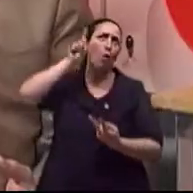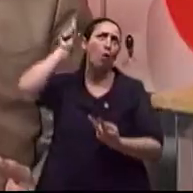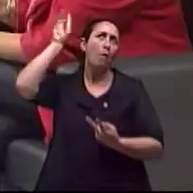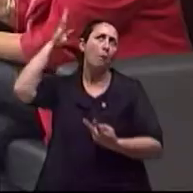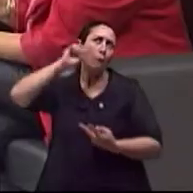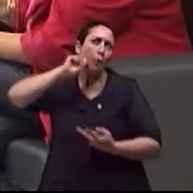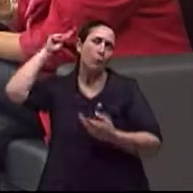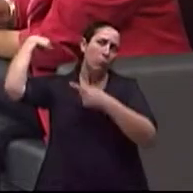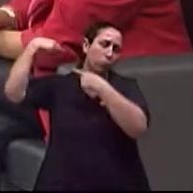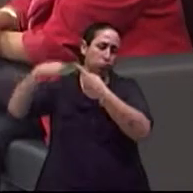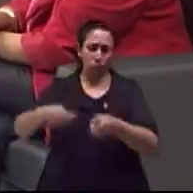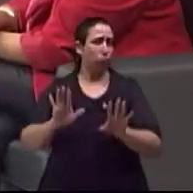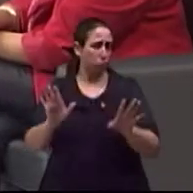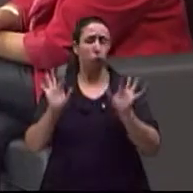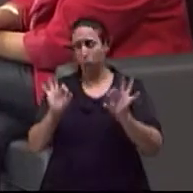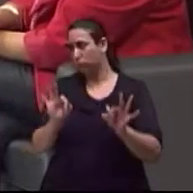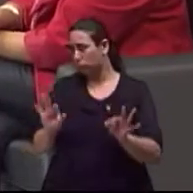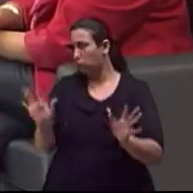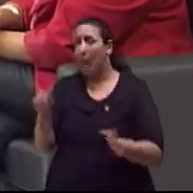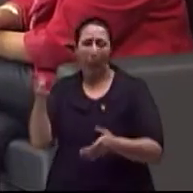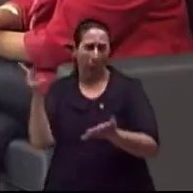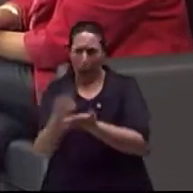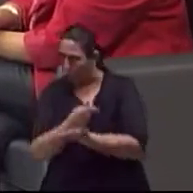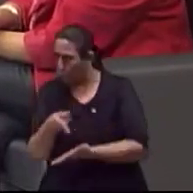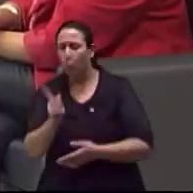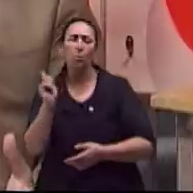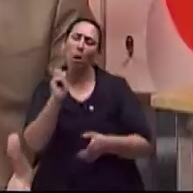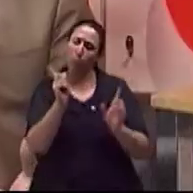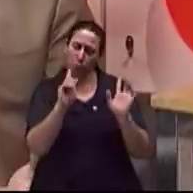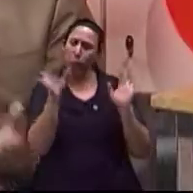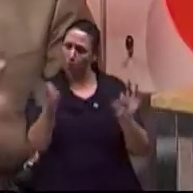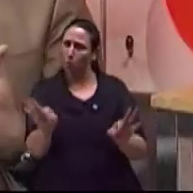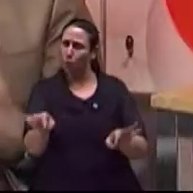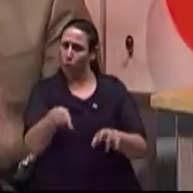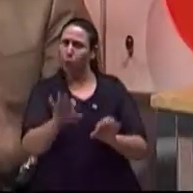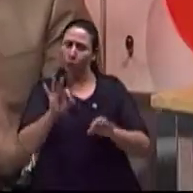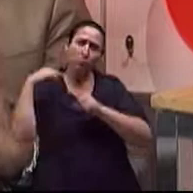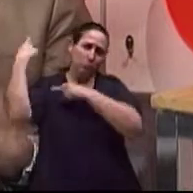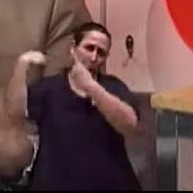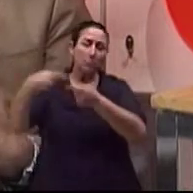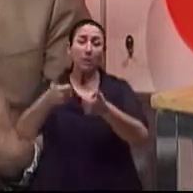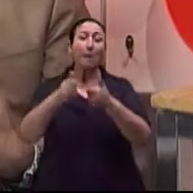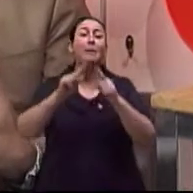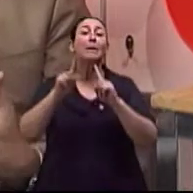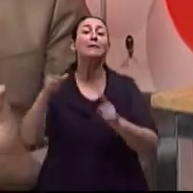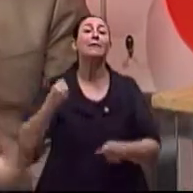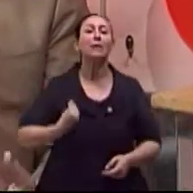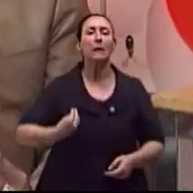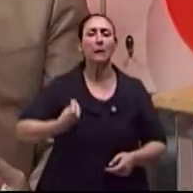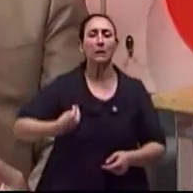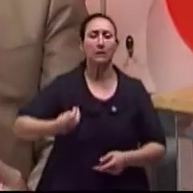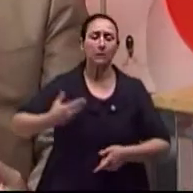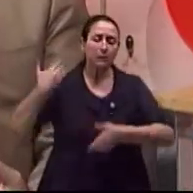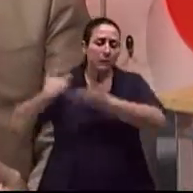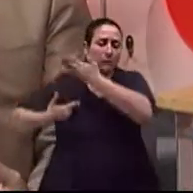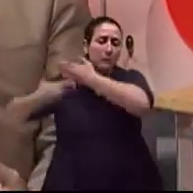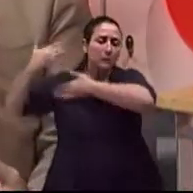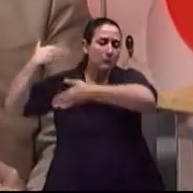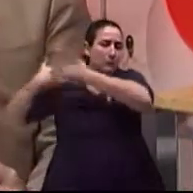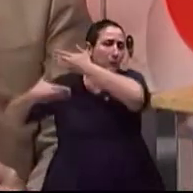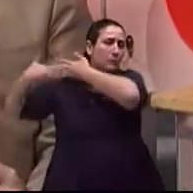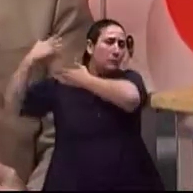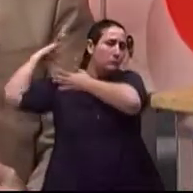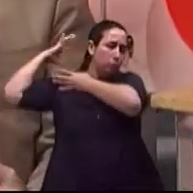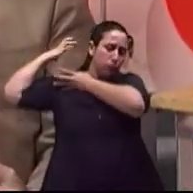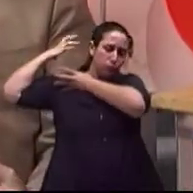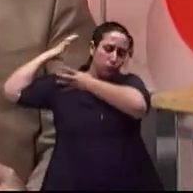está errado Não está É uma abordagem Então, as vidas passadas diversas que estão em mim Elas podem ser vistas como vidas que uma